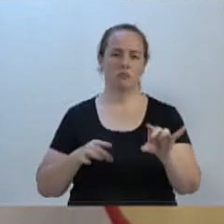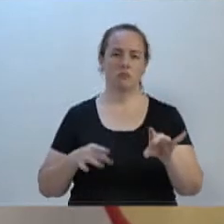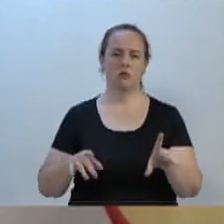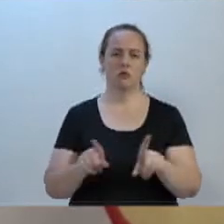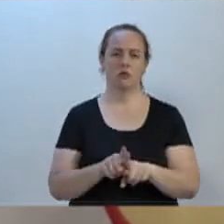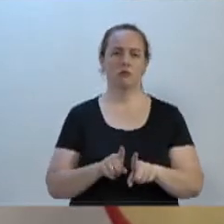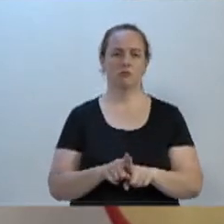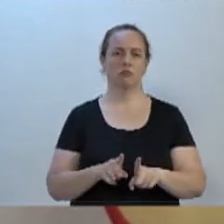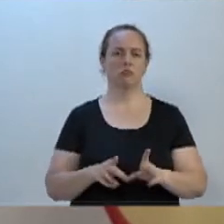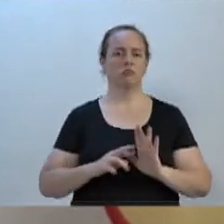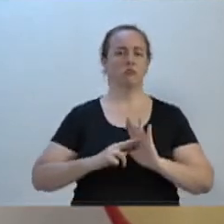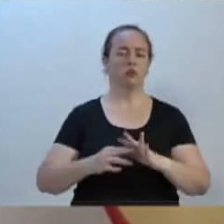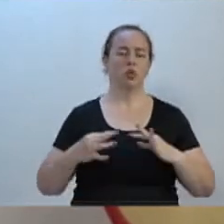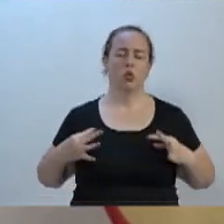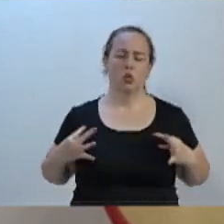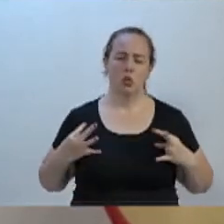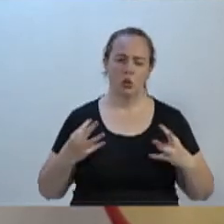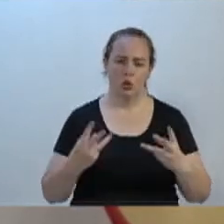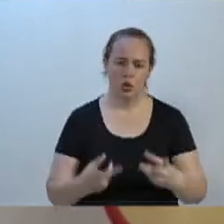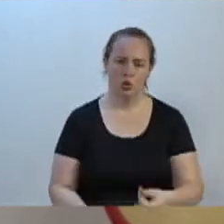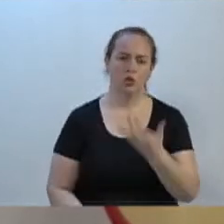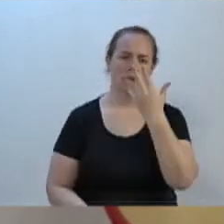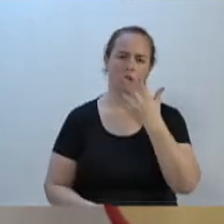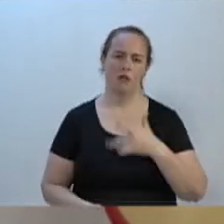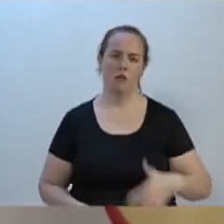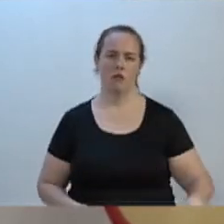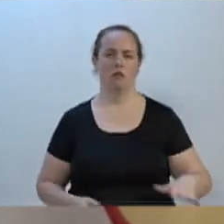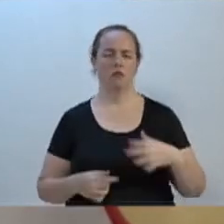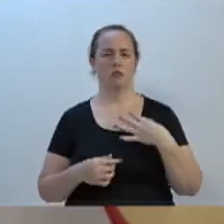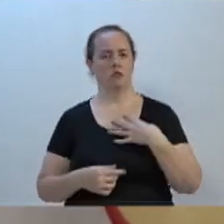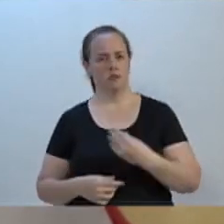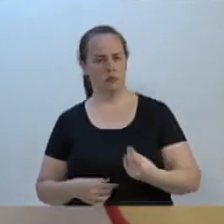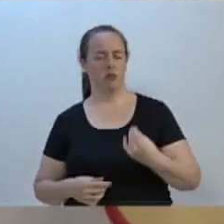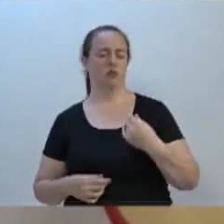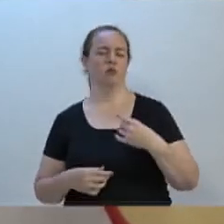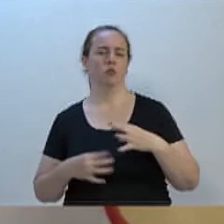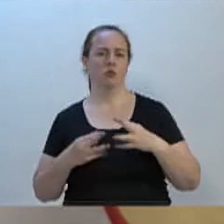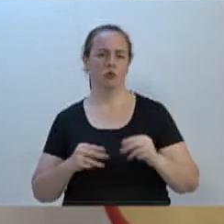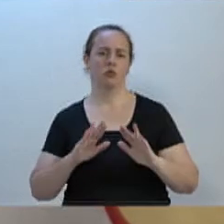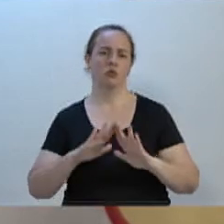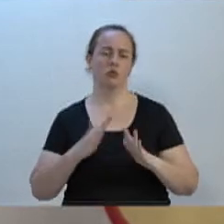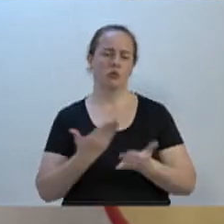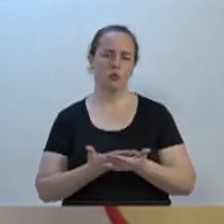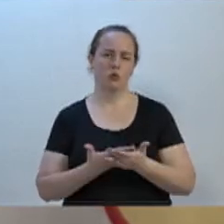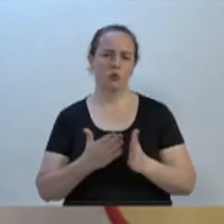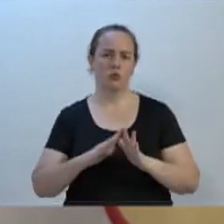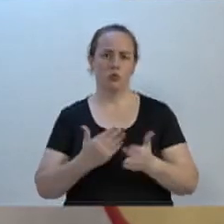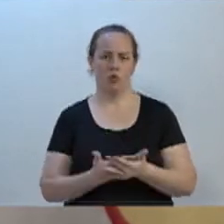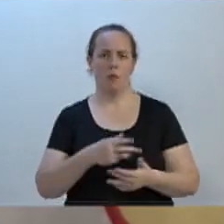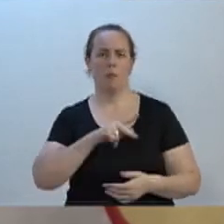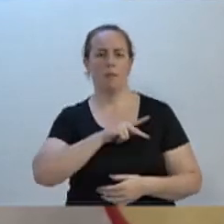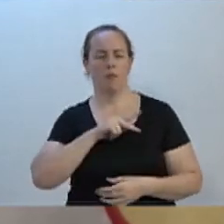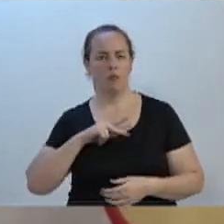em nome de todas as crianças, os nossos filhos, que estudam em escola pública aqui na nossa cidade.